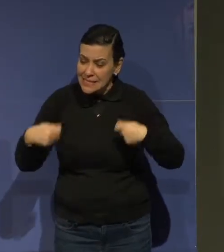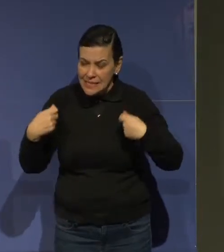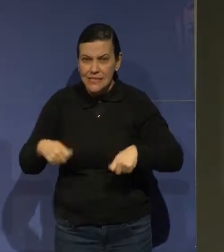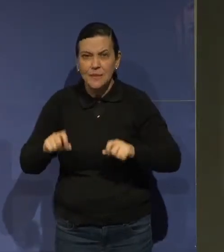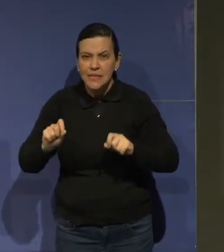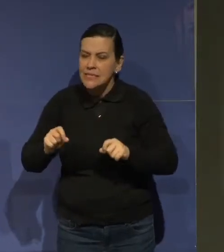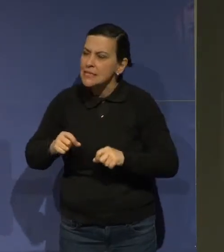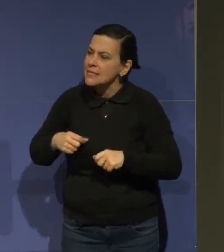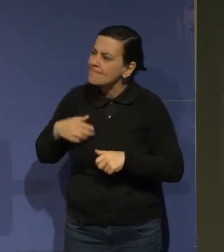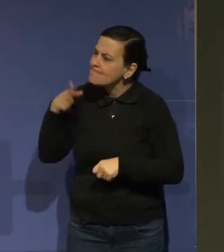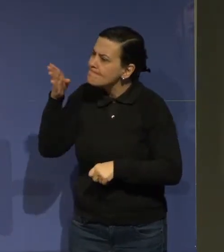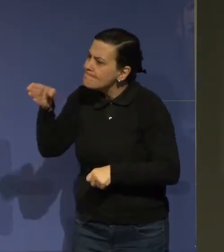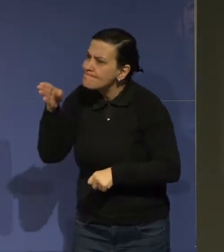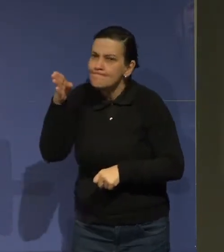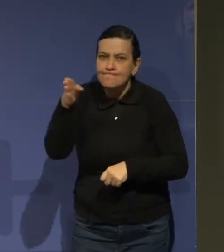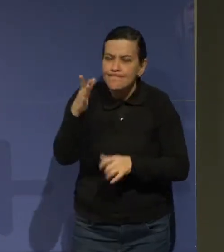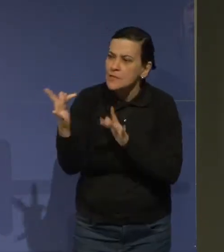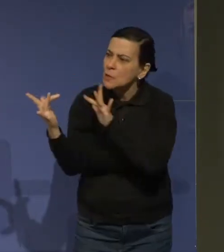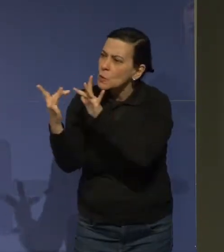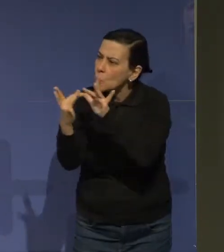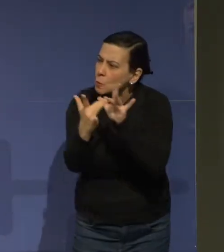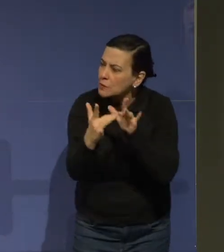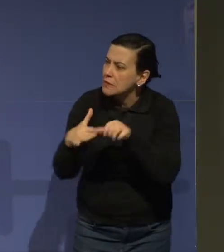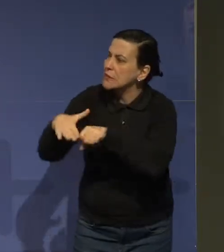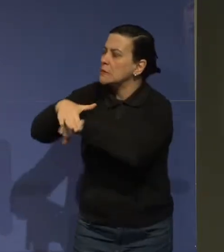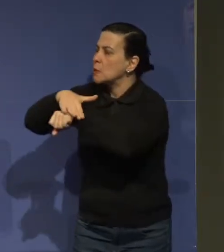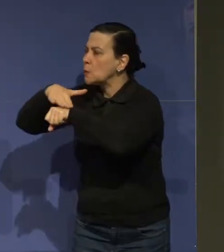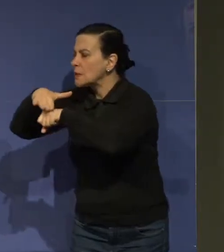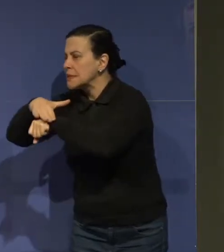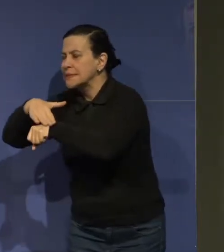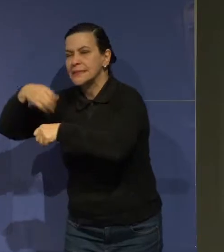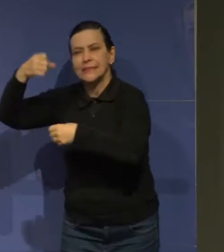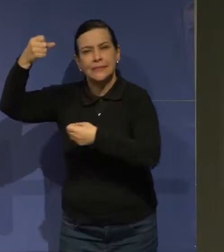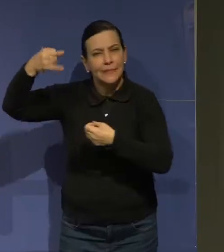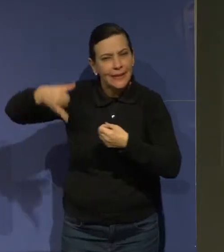Cultural, Instituto Olacos, Dorina Novil,